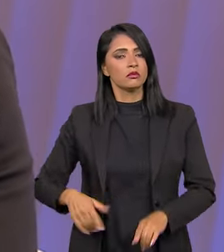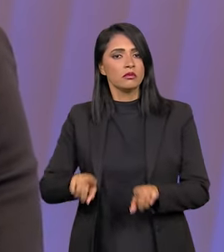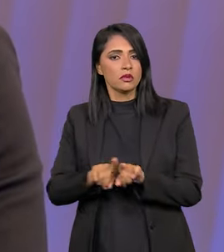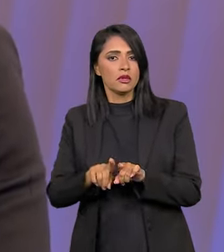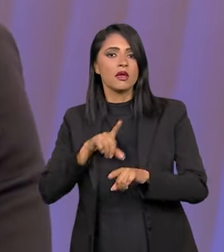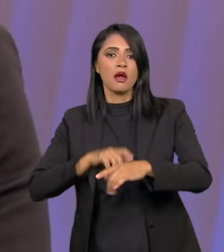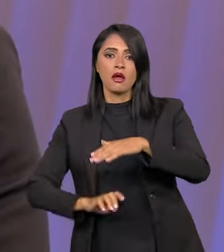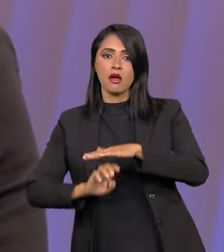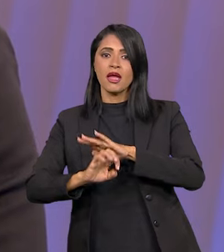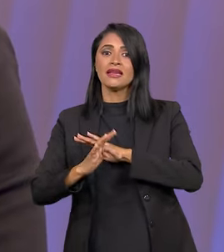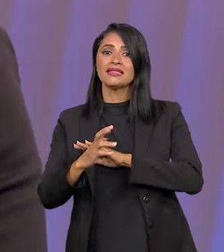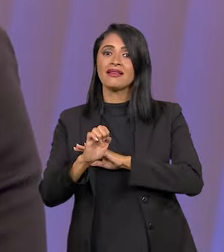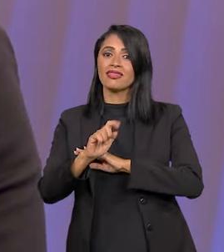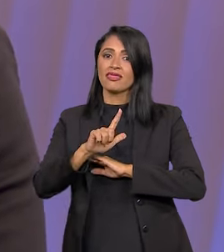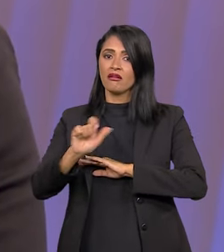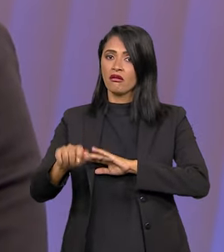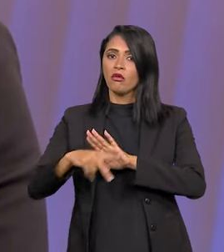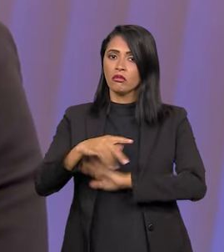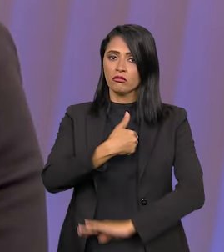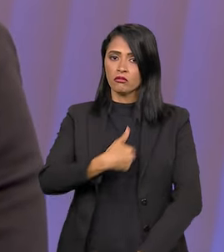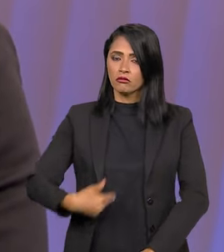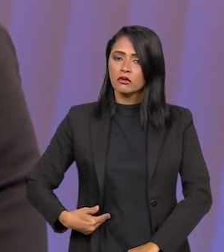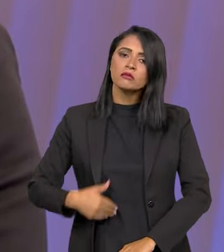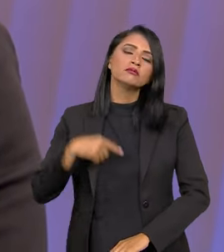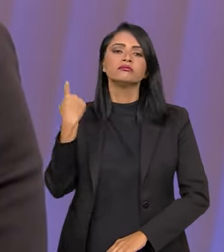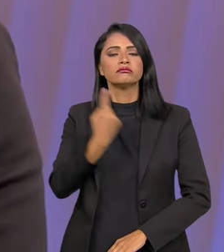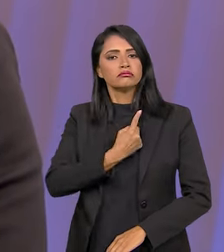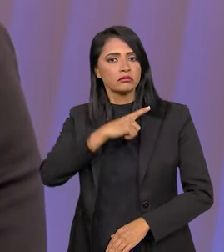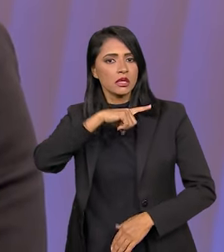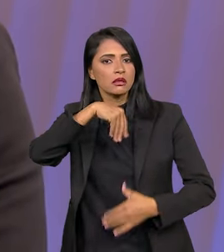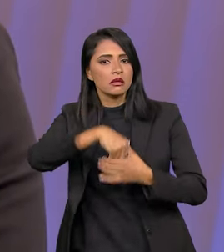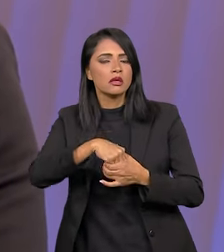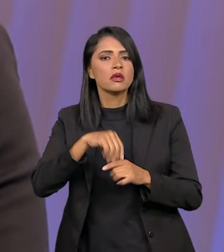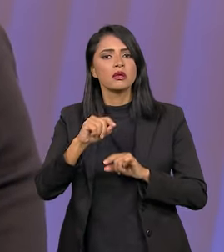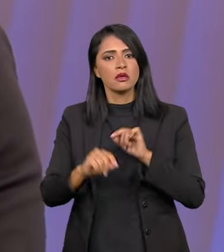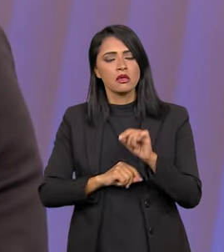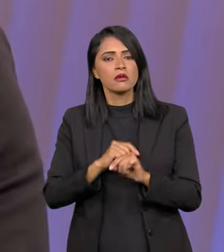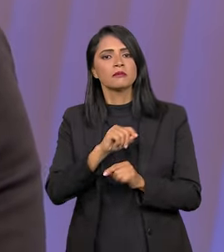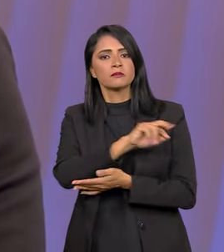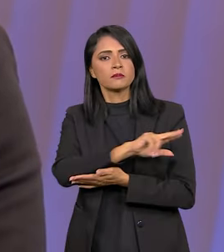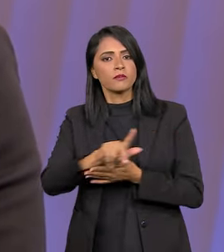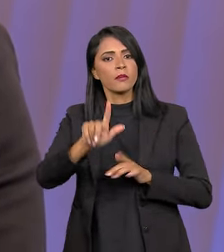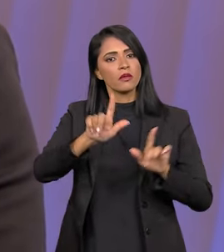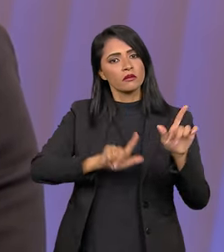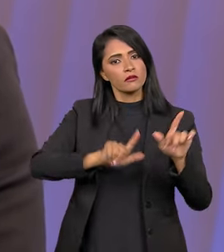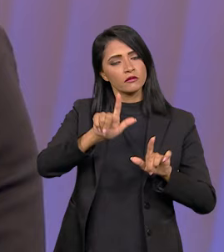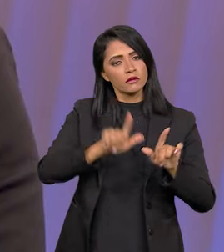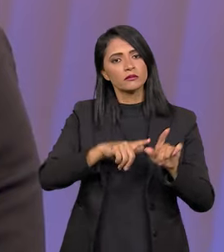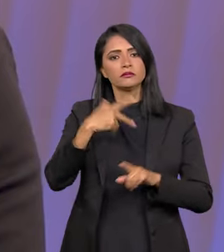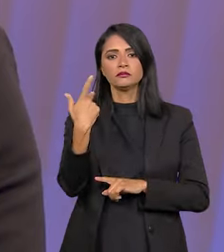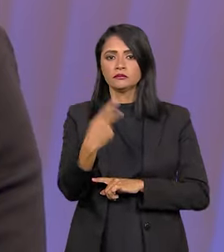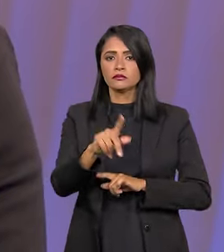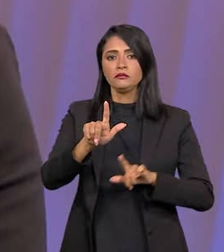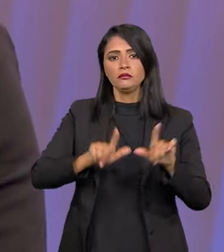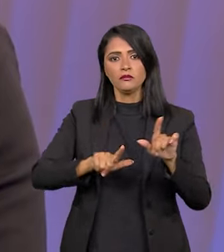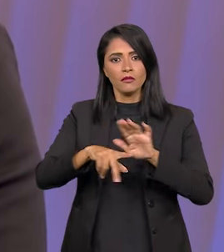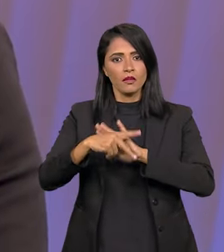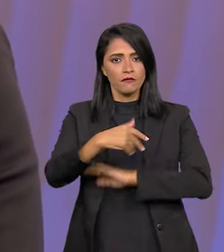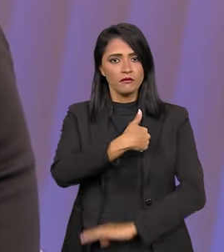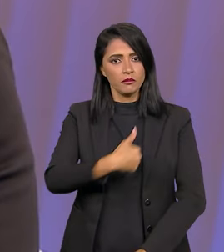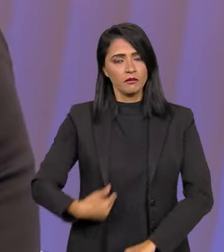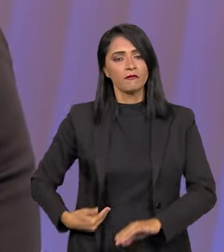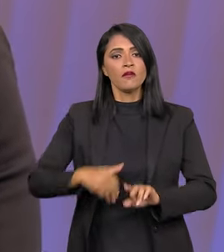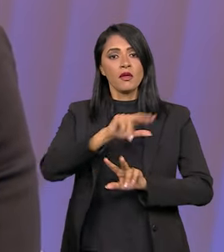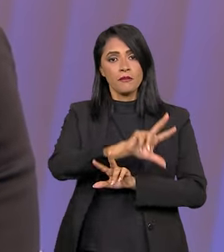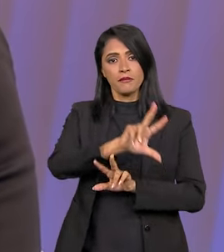comunicação pública e a comunicação estatal. Então, a gente tem na nossa composição os veículos de TV, que